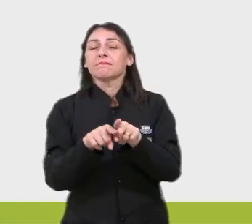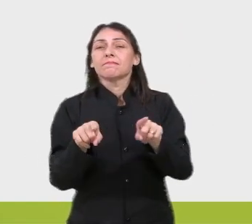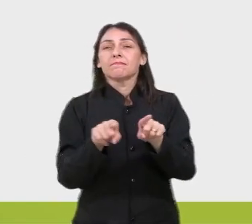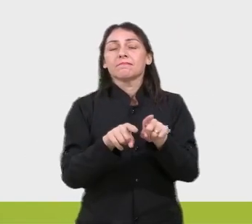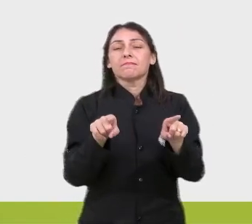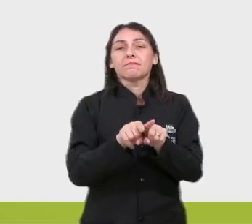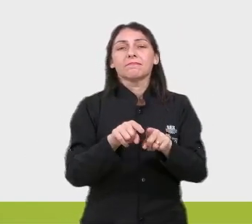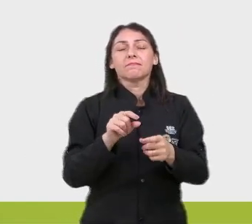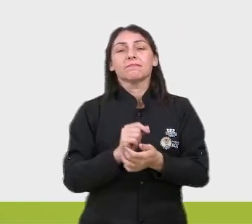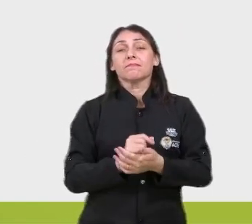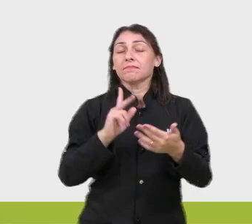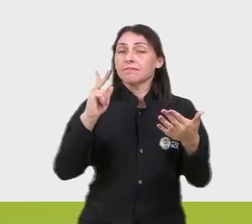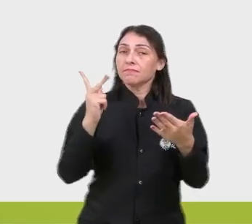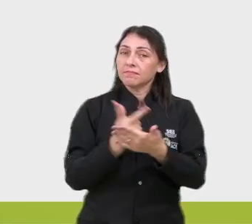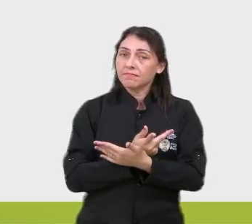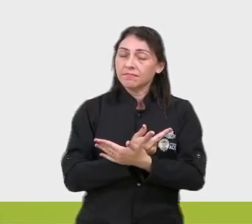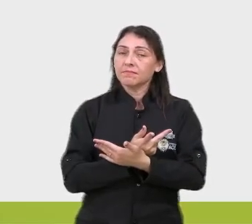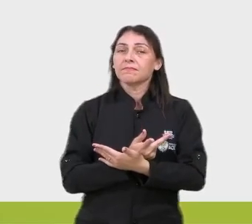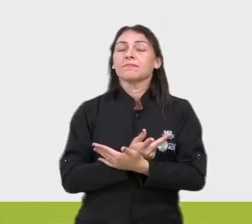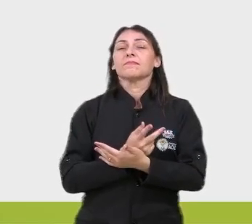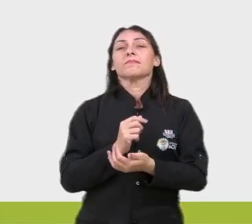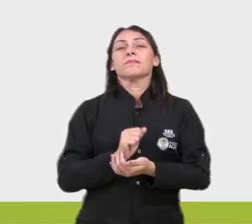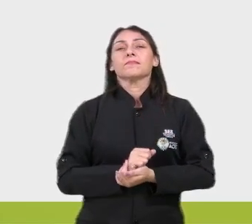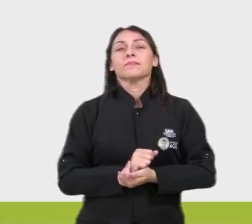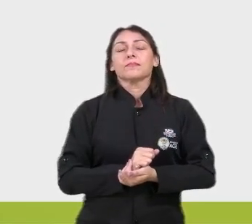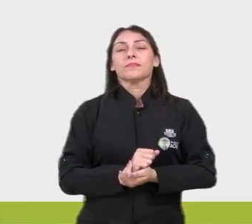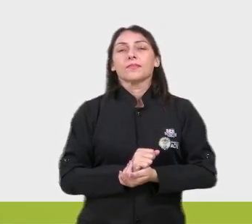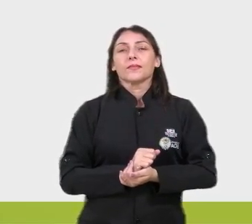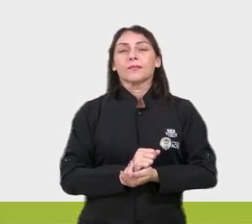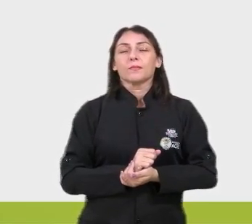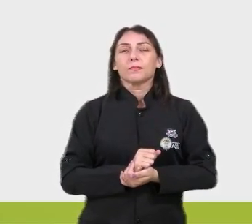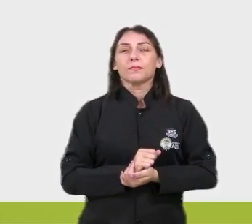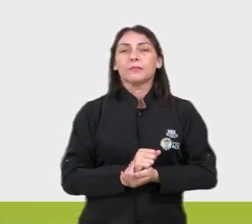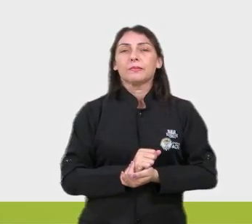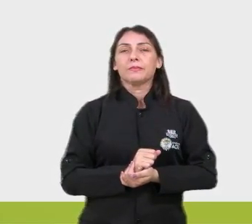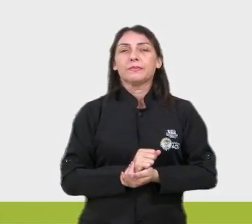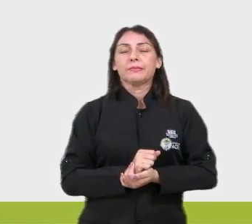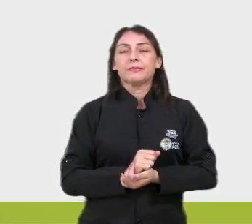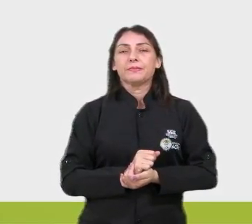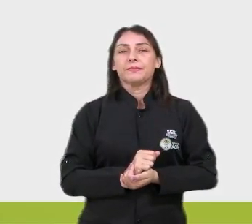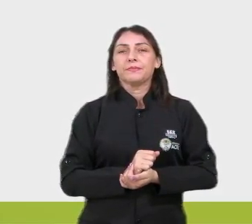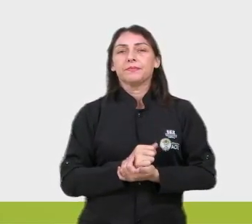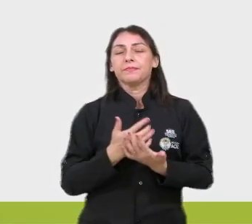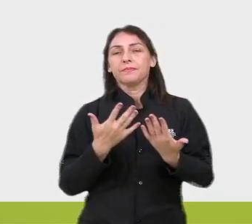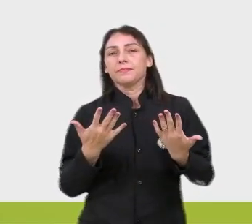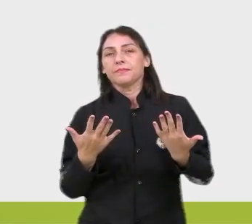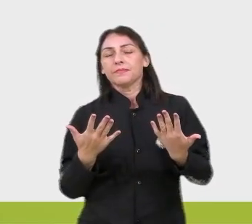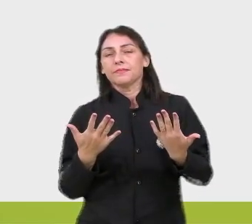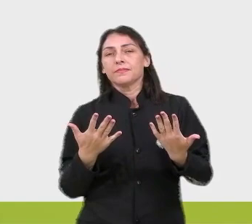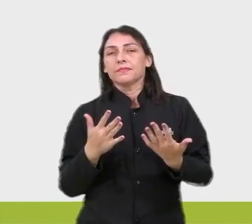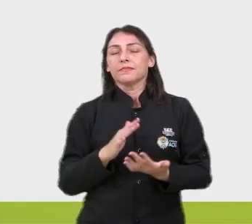né? Ela é um erro comum e é um erro, vamos dizer assim,